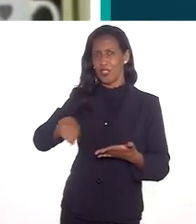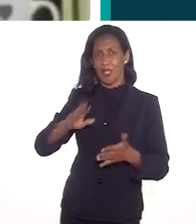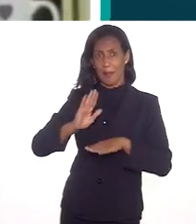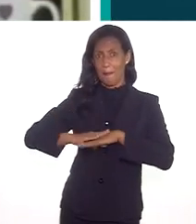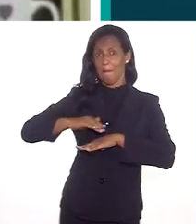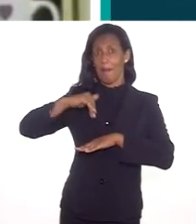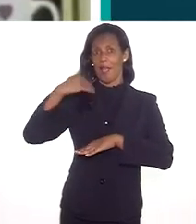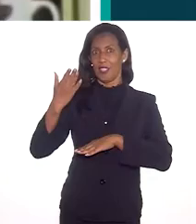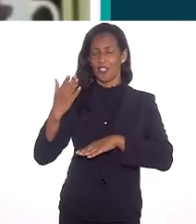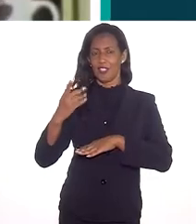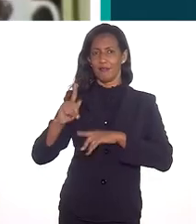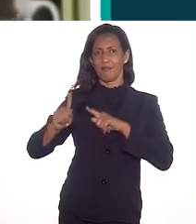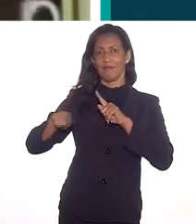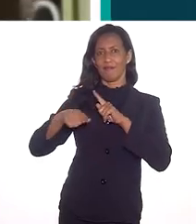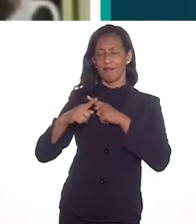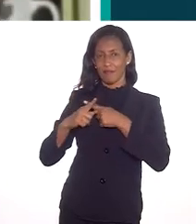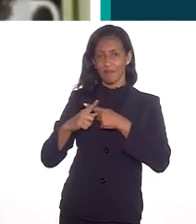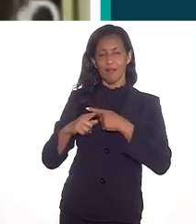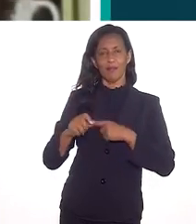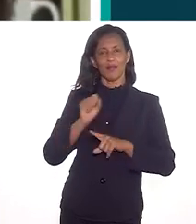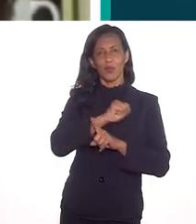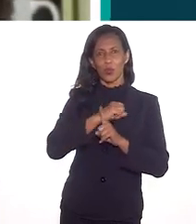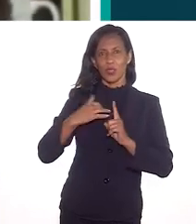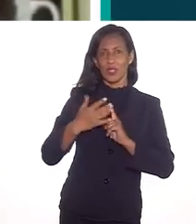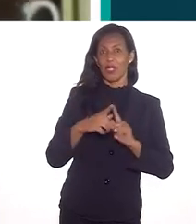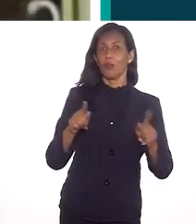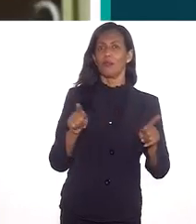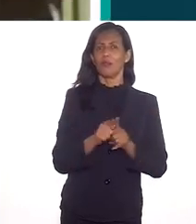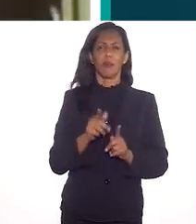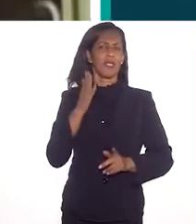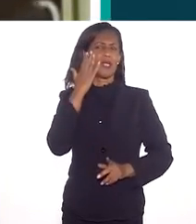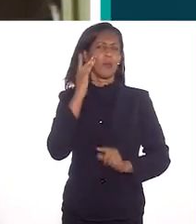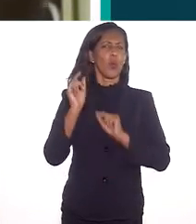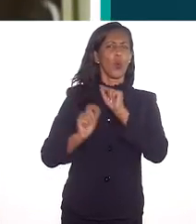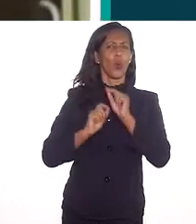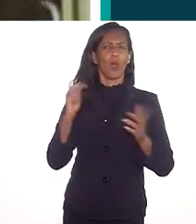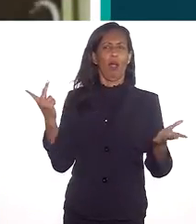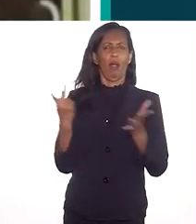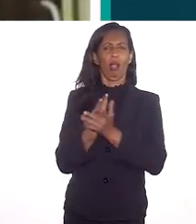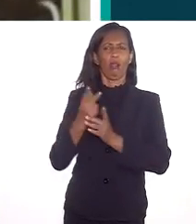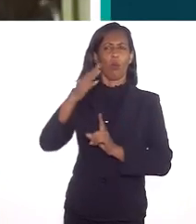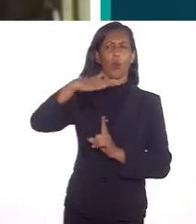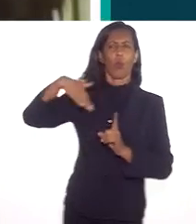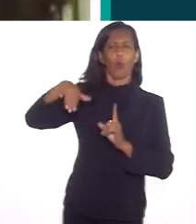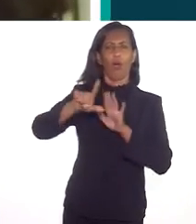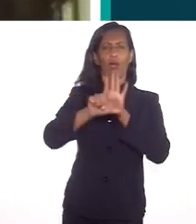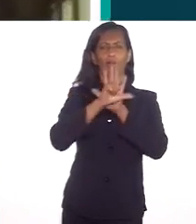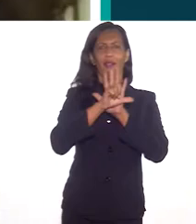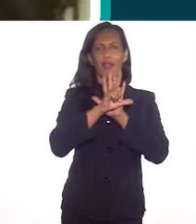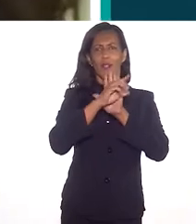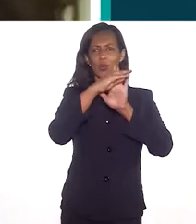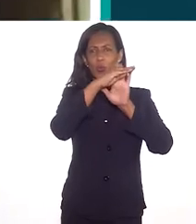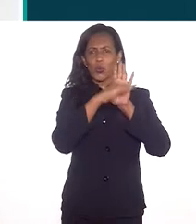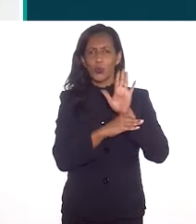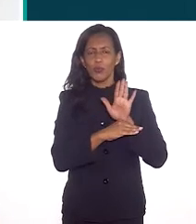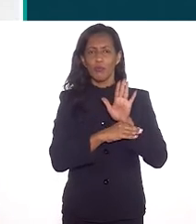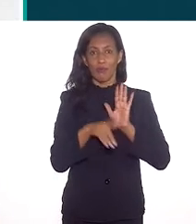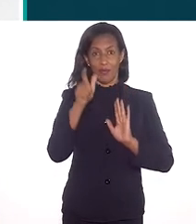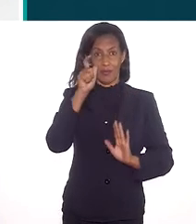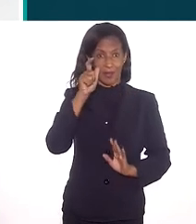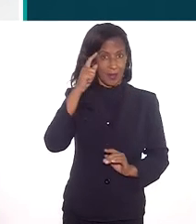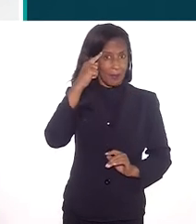e mais do que isso, né, os códigos sociais também, porque eles sabiam exatamente o que estava se passando com relação à legislação.